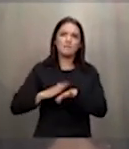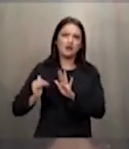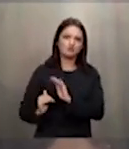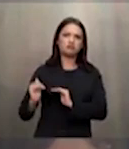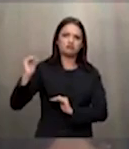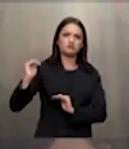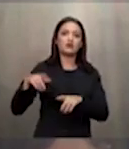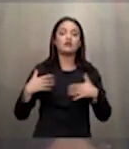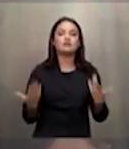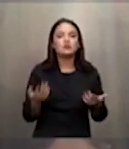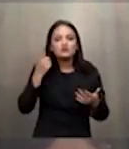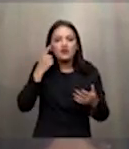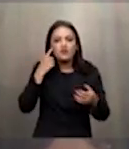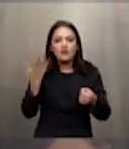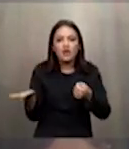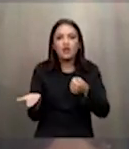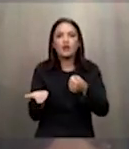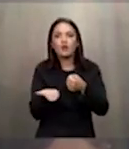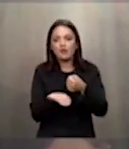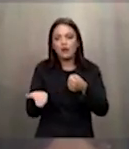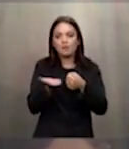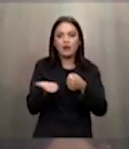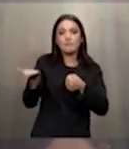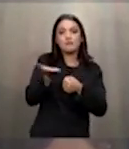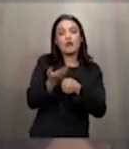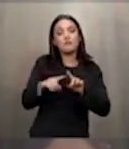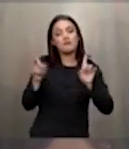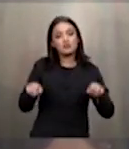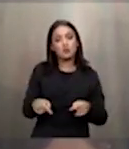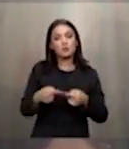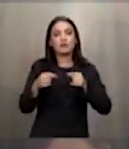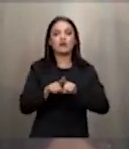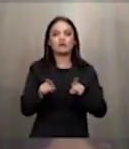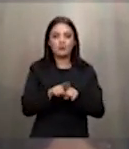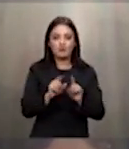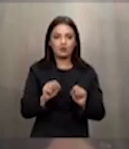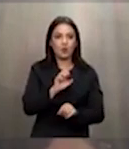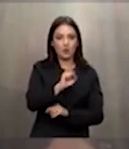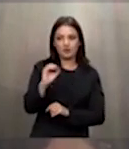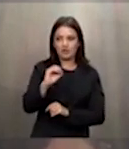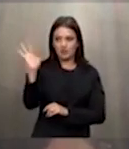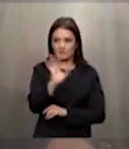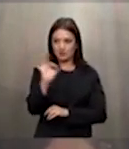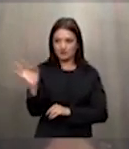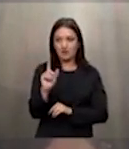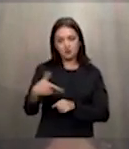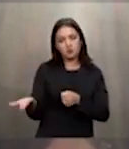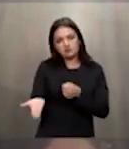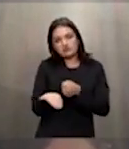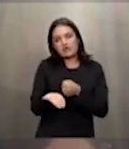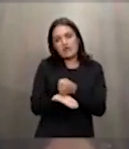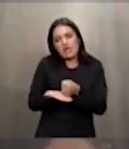distribuições do grau de severidade das limitações ela obedece aquelas mesmas proporções 80% de casos leves